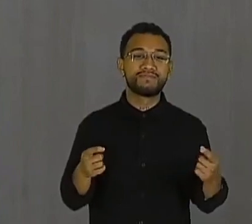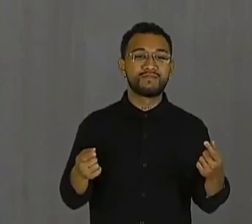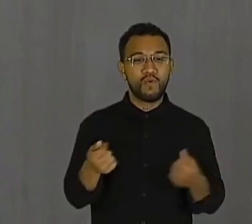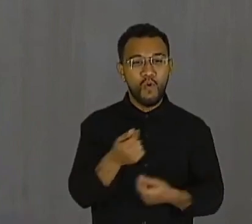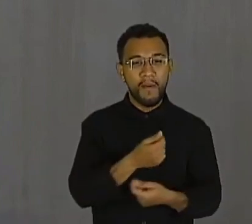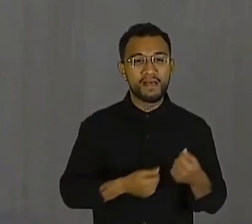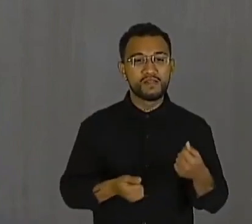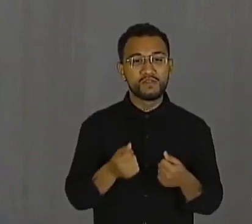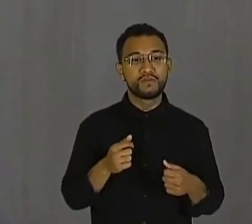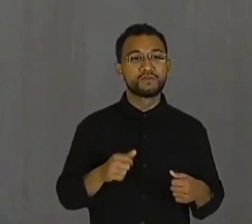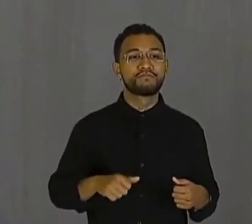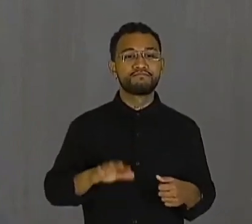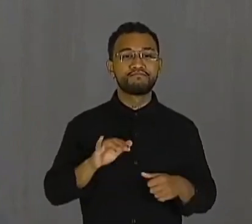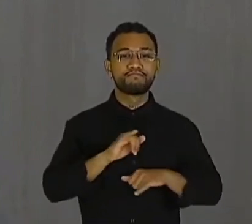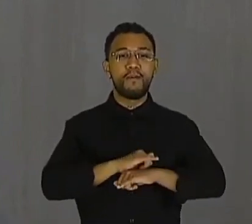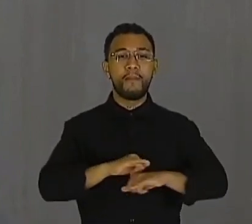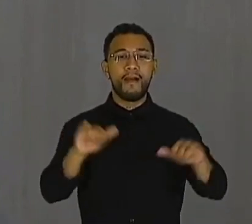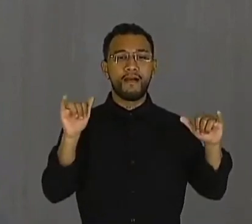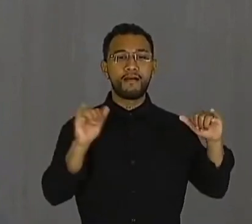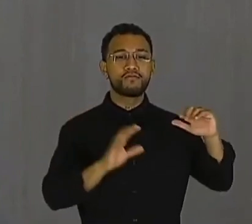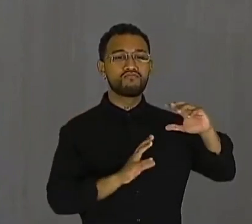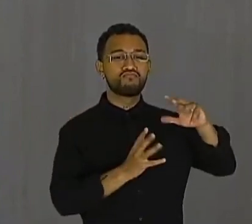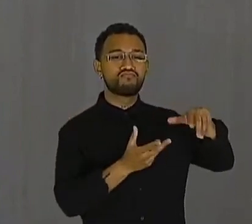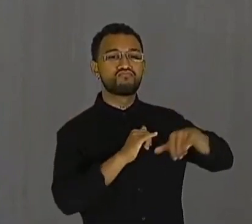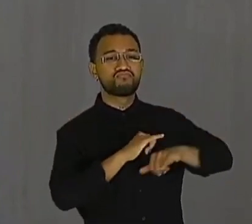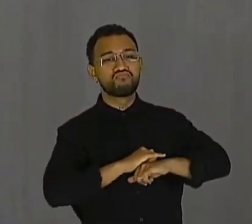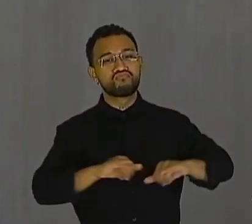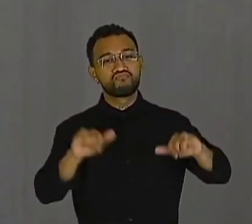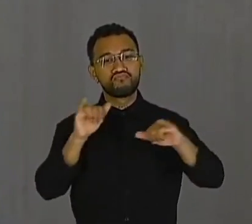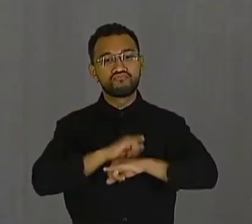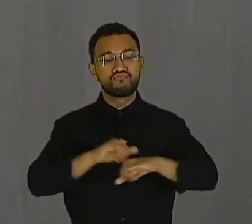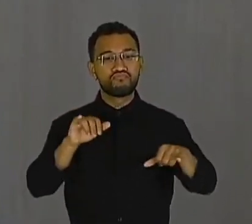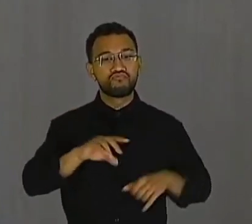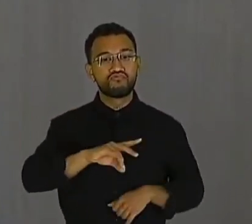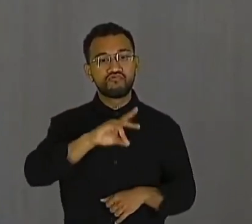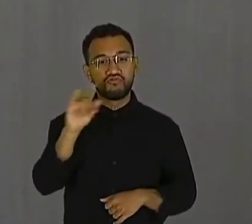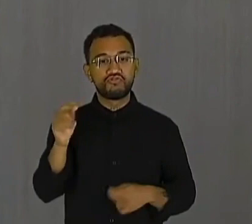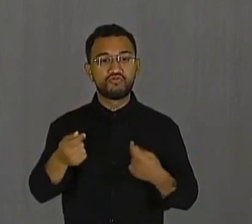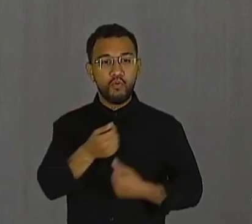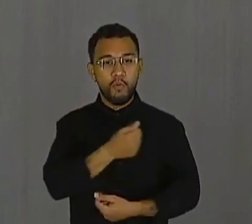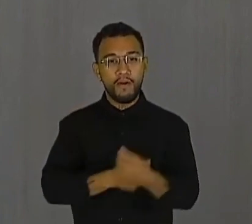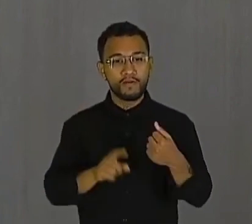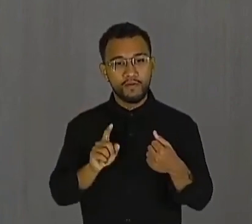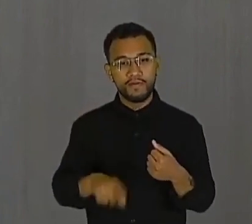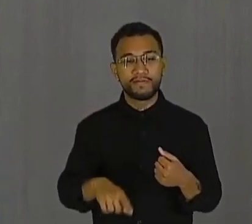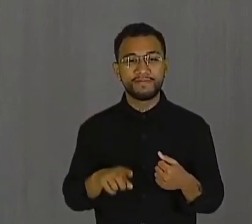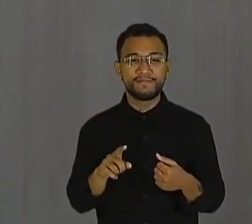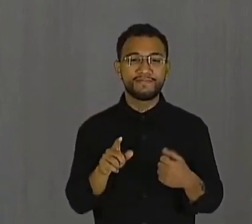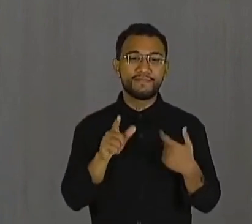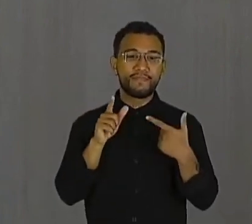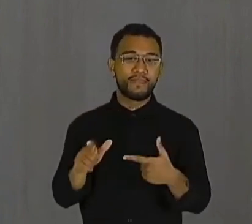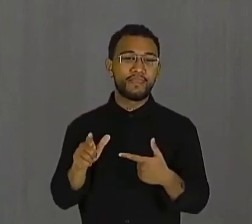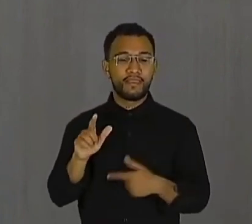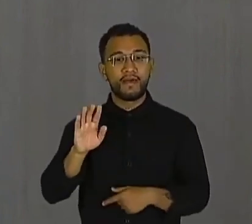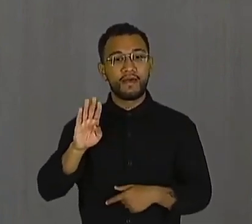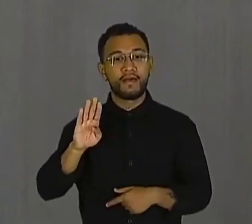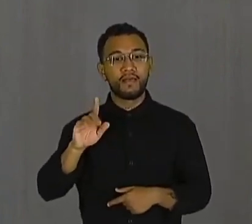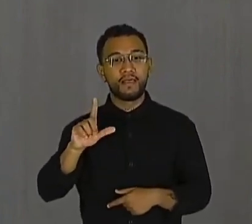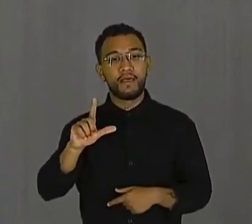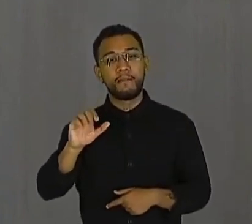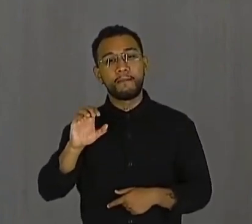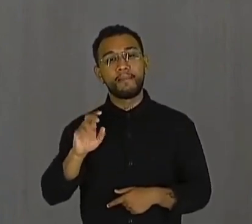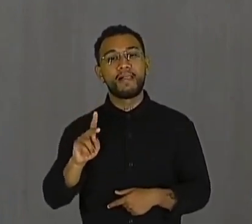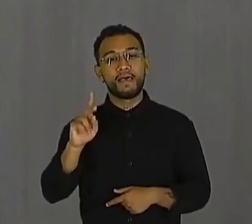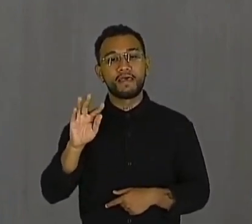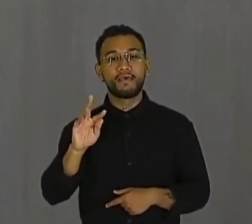A maior propaganda do mundo em um dos dias do comércio é a tal da black fried, ou black fraude, como